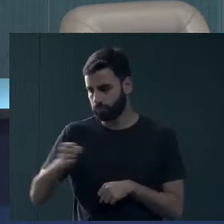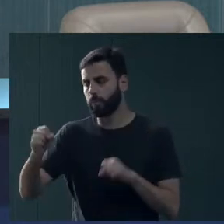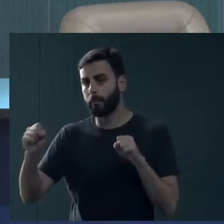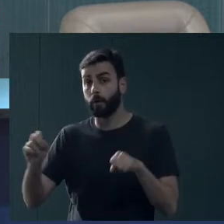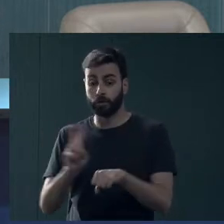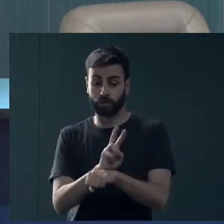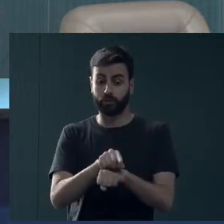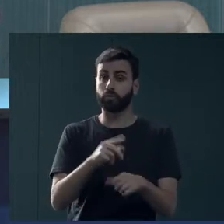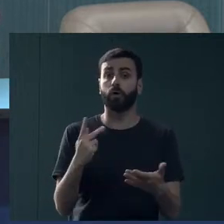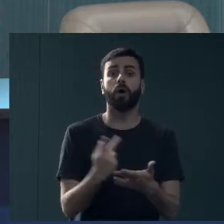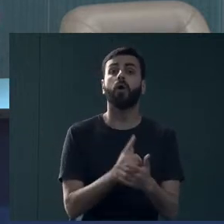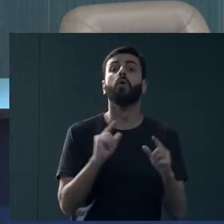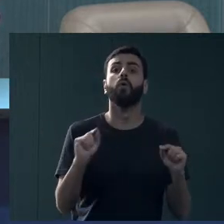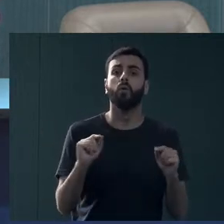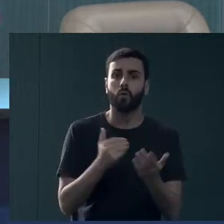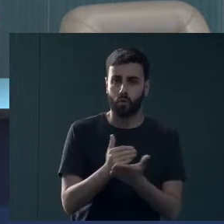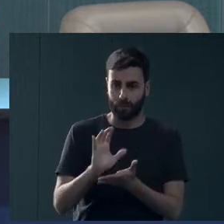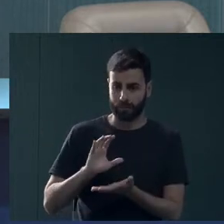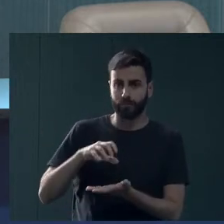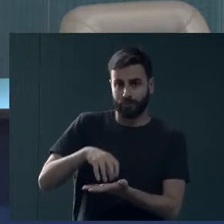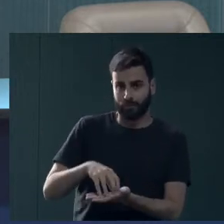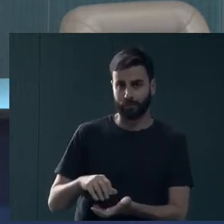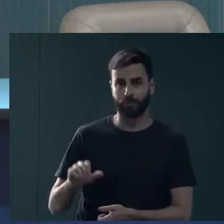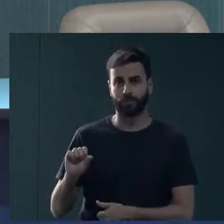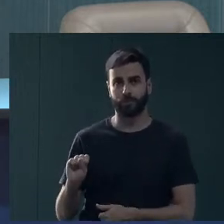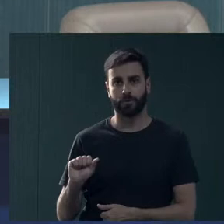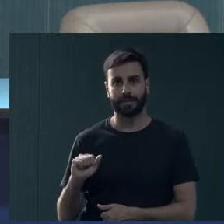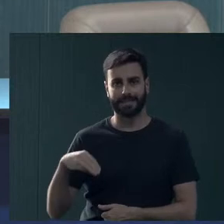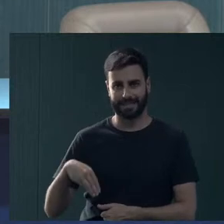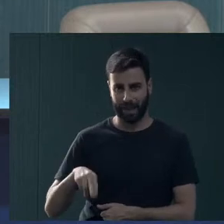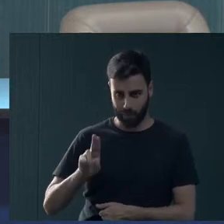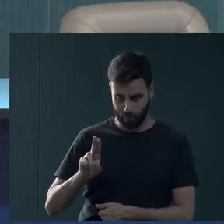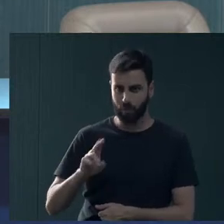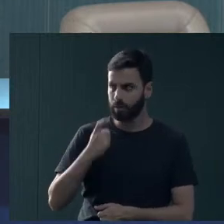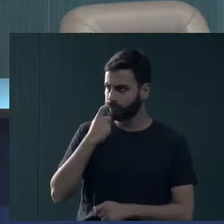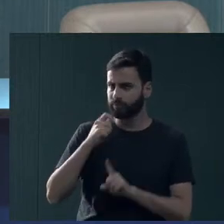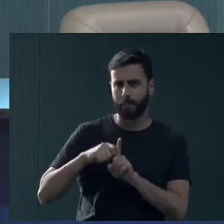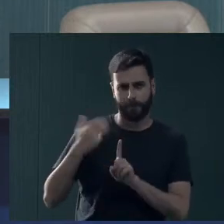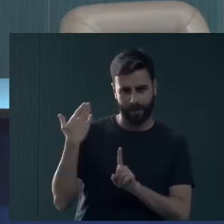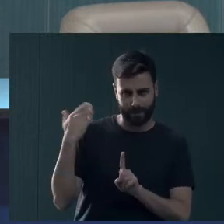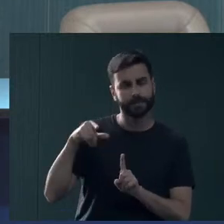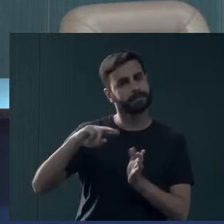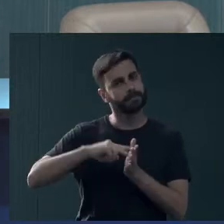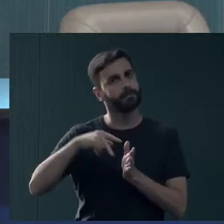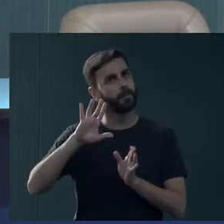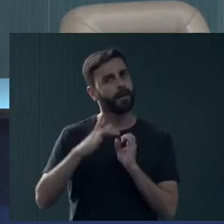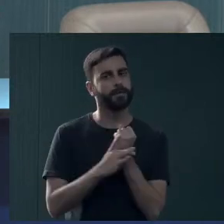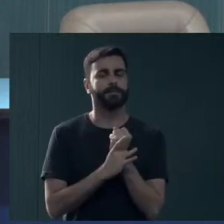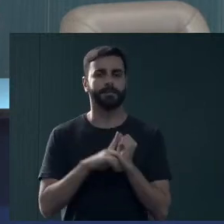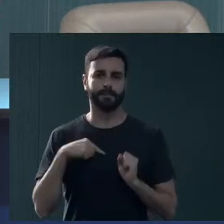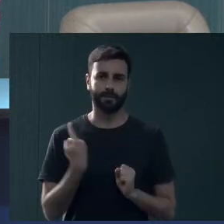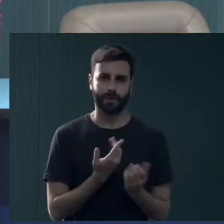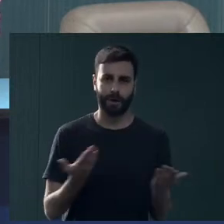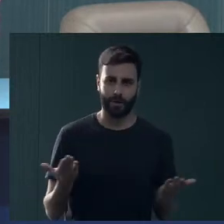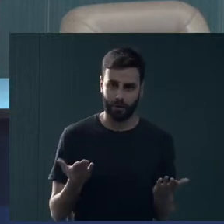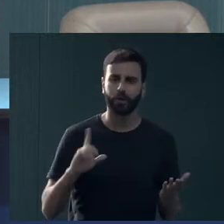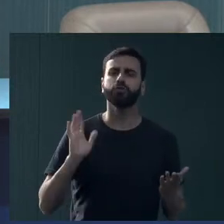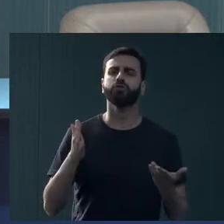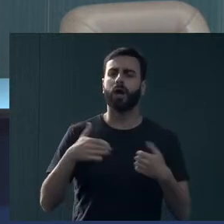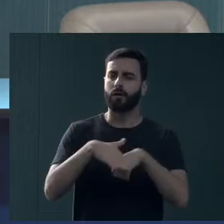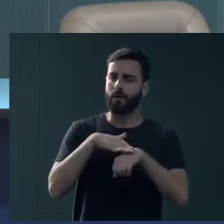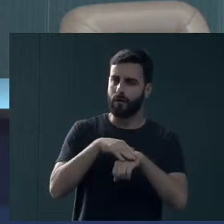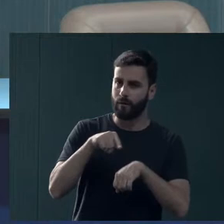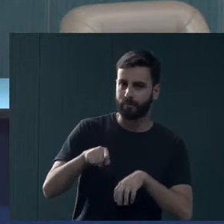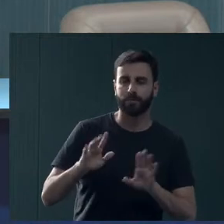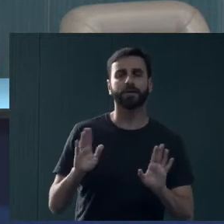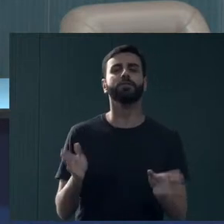Viçosa, recente, a gente teve a implantação do SAMU, um mês atrás. Isso também vem trazendo um pouco mais de segurança para nós. Nós já fizemos um diálogo com